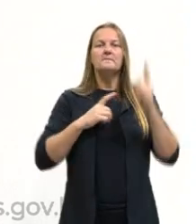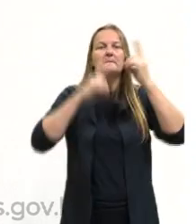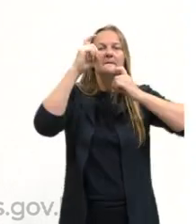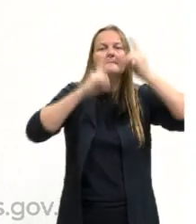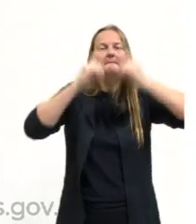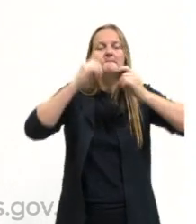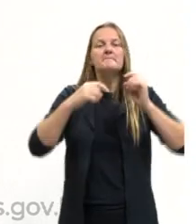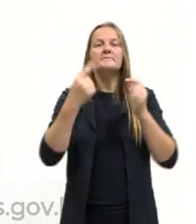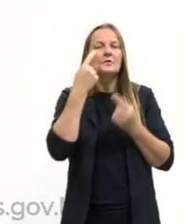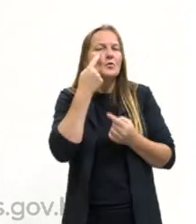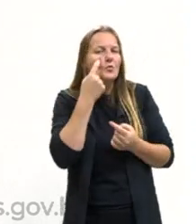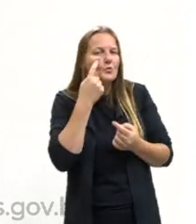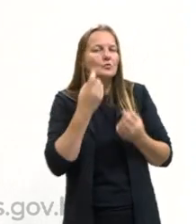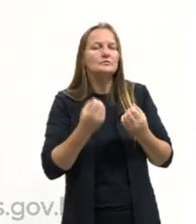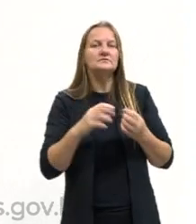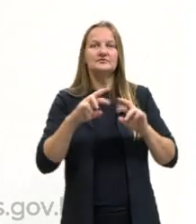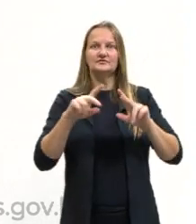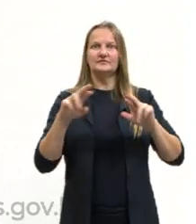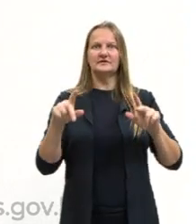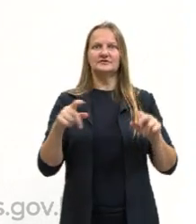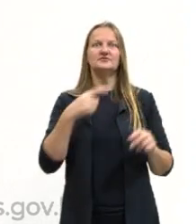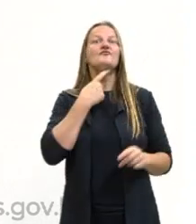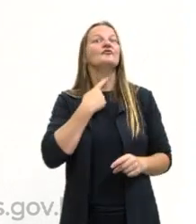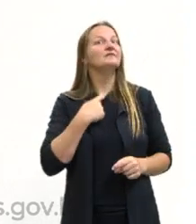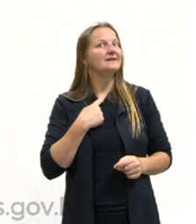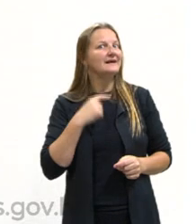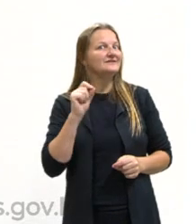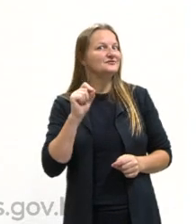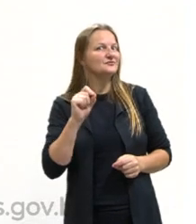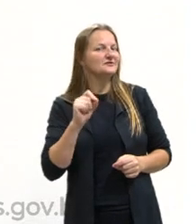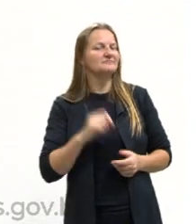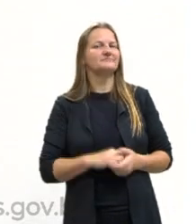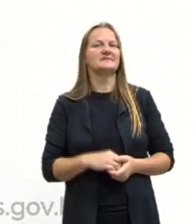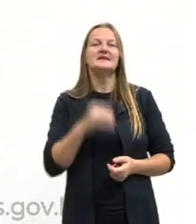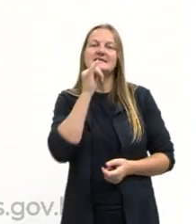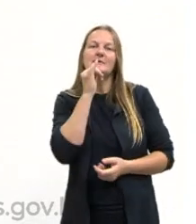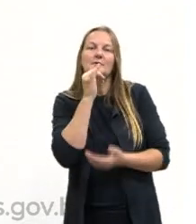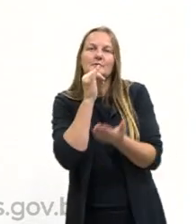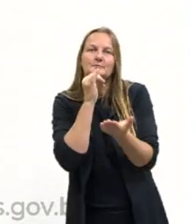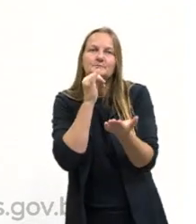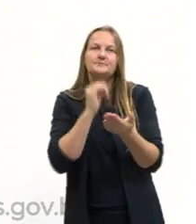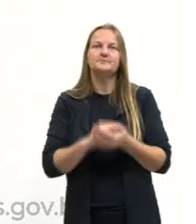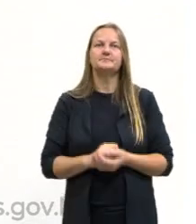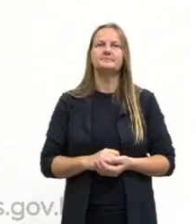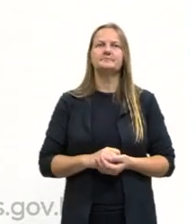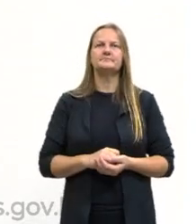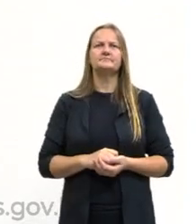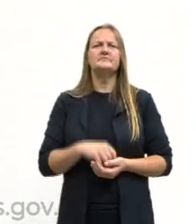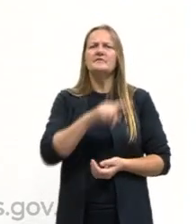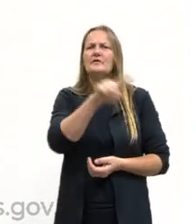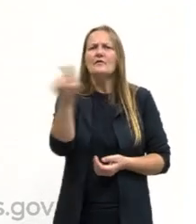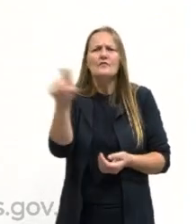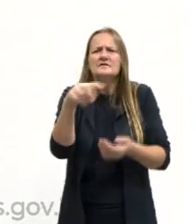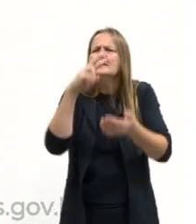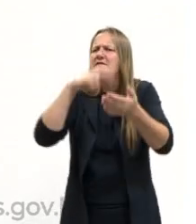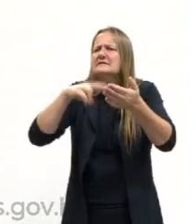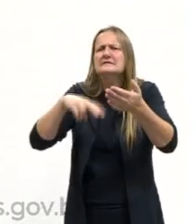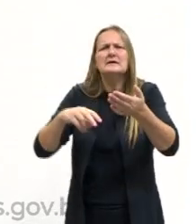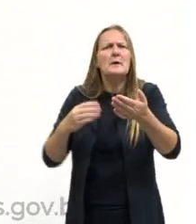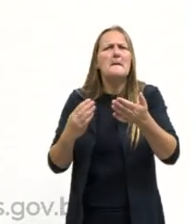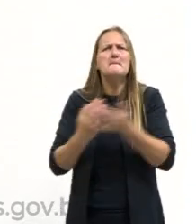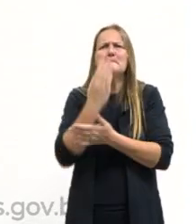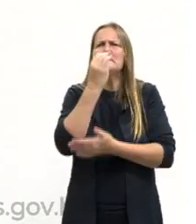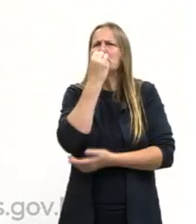intenção são diferentes. Exemplo. Você foi tão bem na prova,